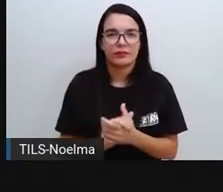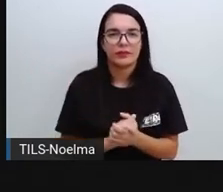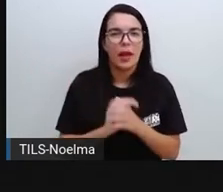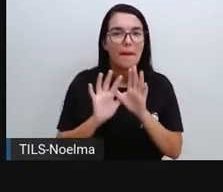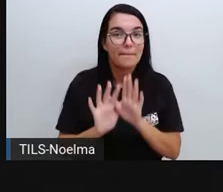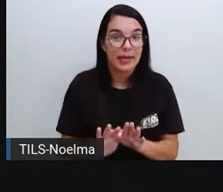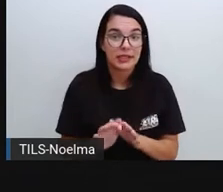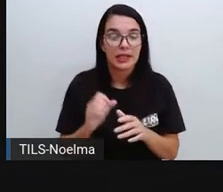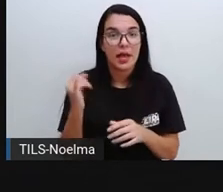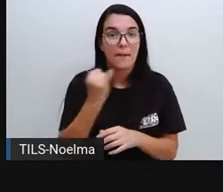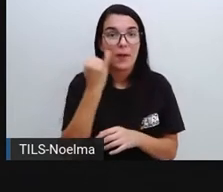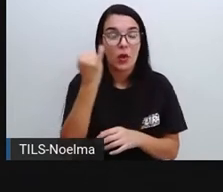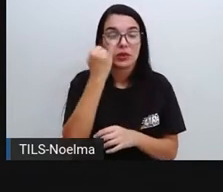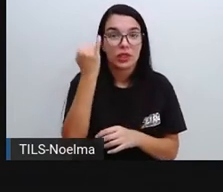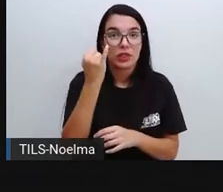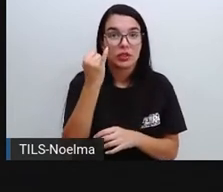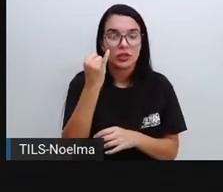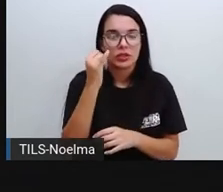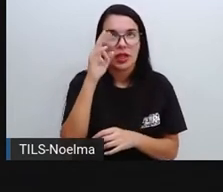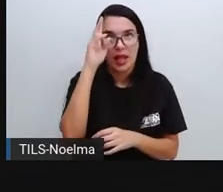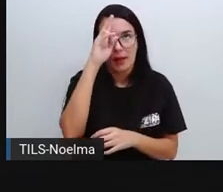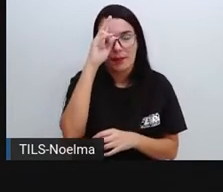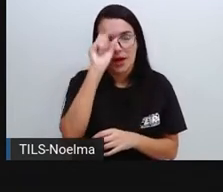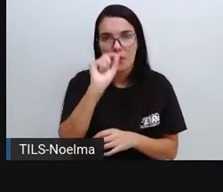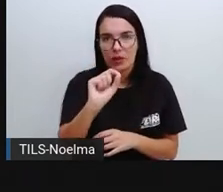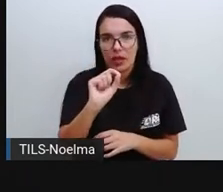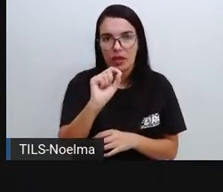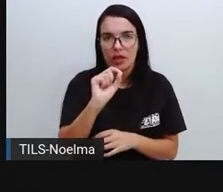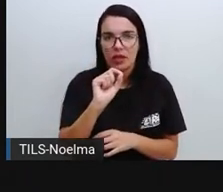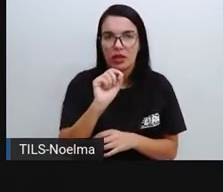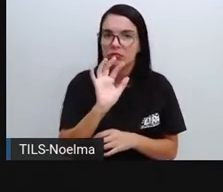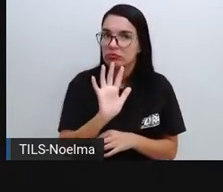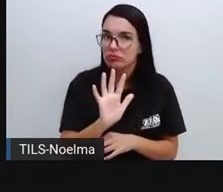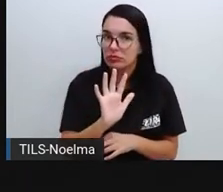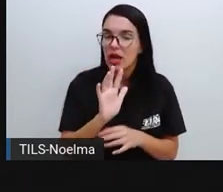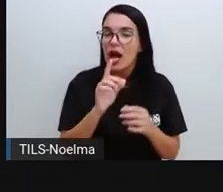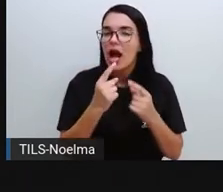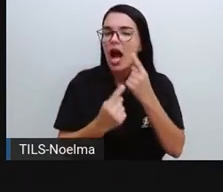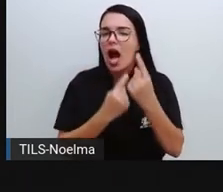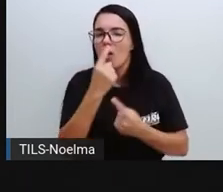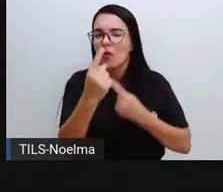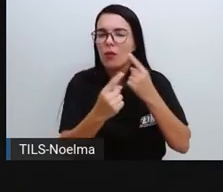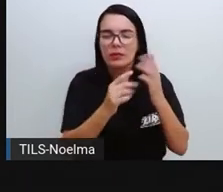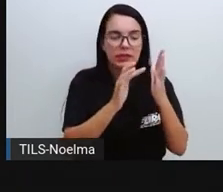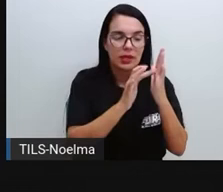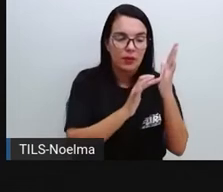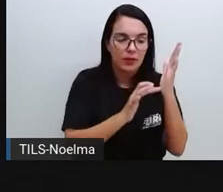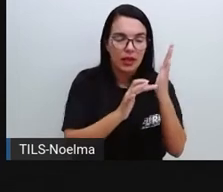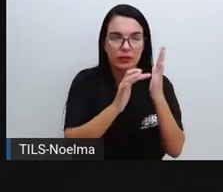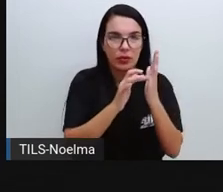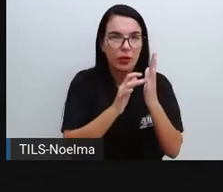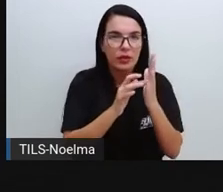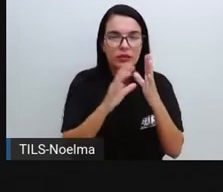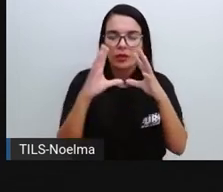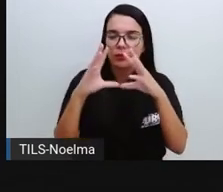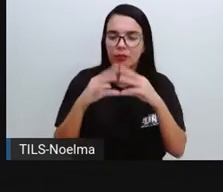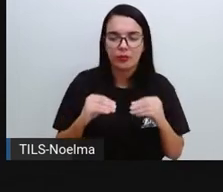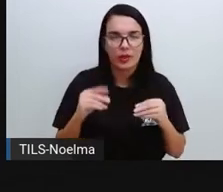gente lembrar que nem todas as calculadoras têm essa teclinha OFF. Então, tem algumas calculadoras que desligam